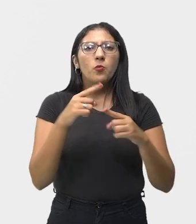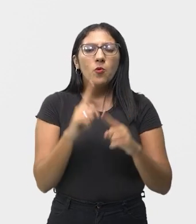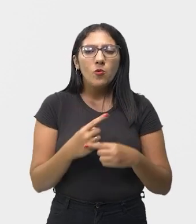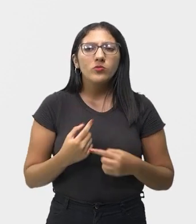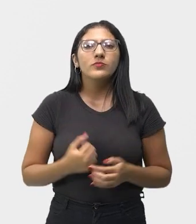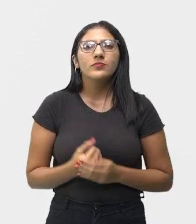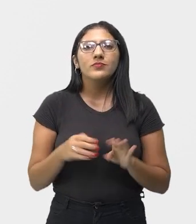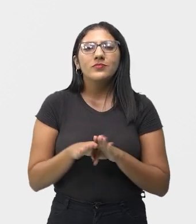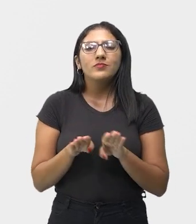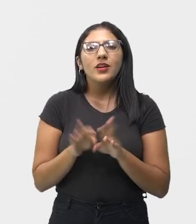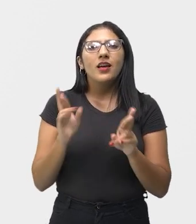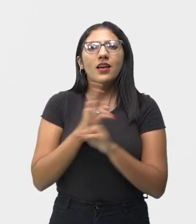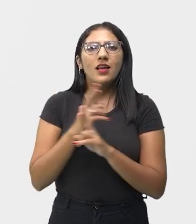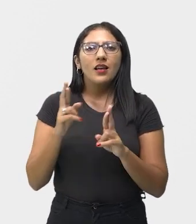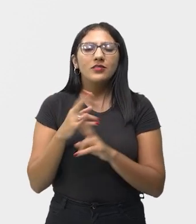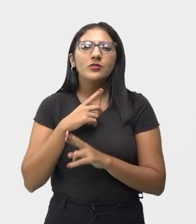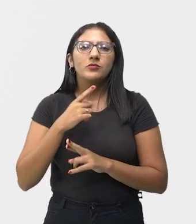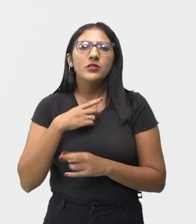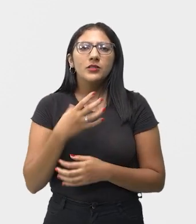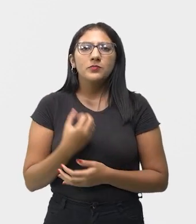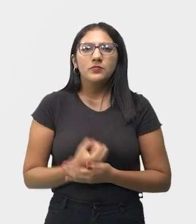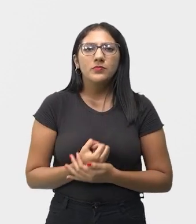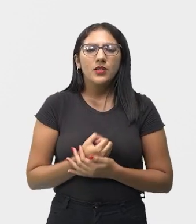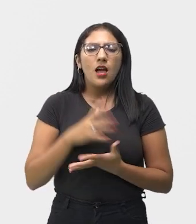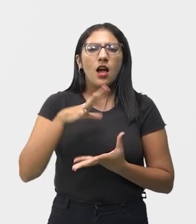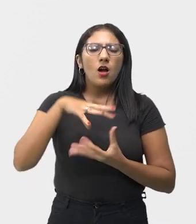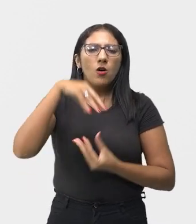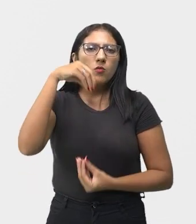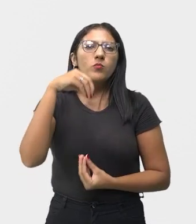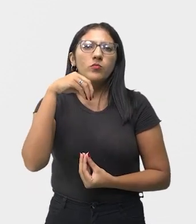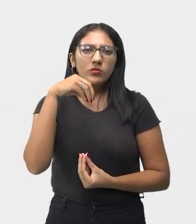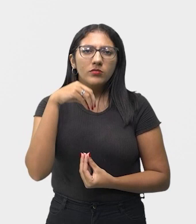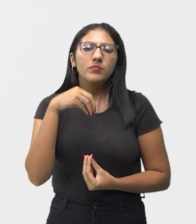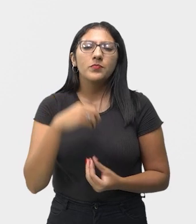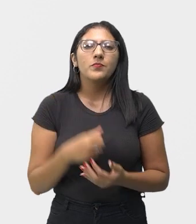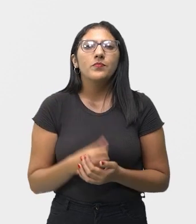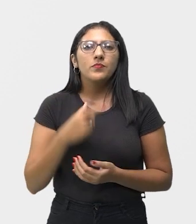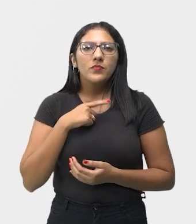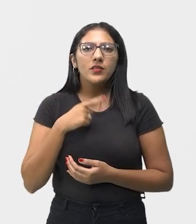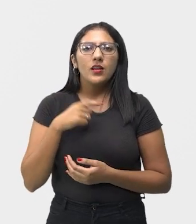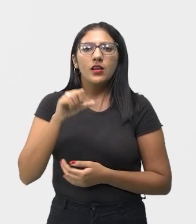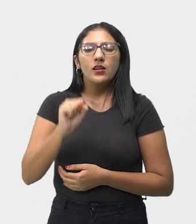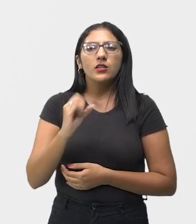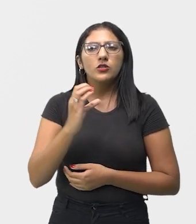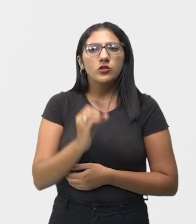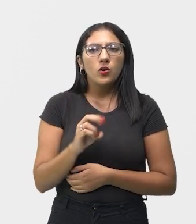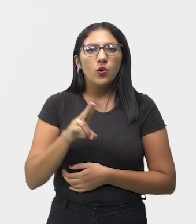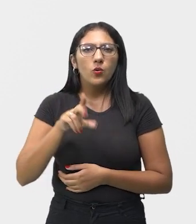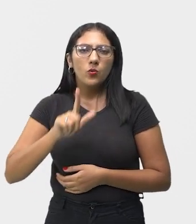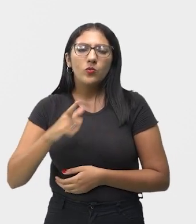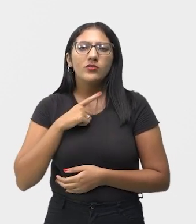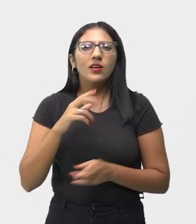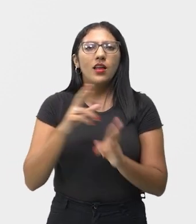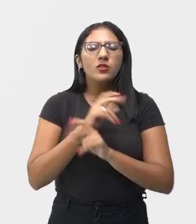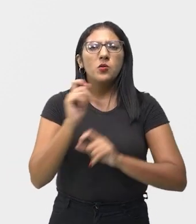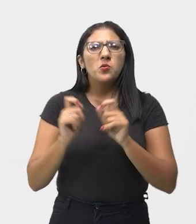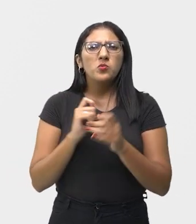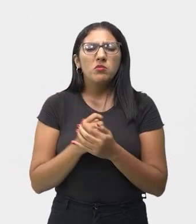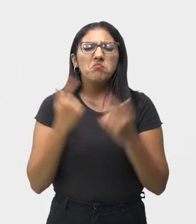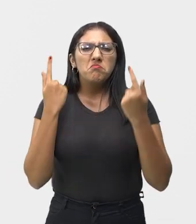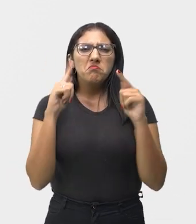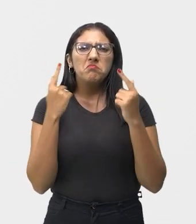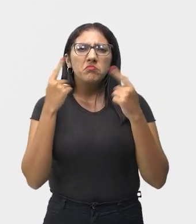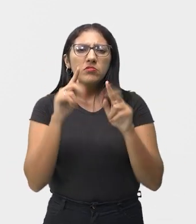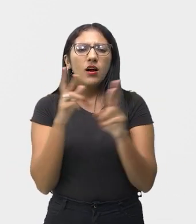sul, cuja tradução é alma. década de 60, o sul passou a ser a música de protesto dos